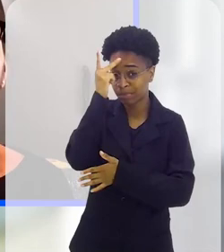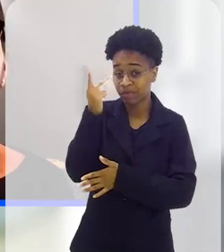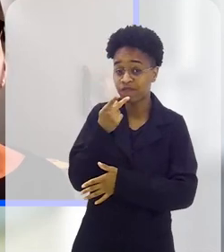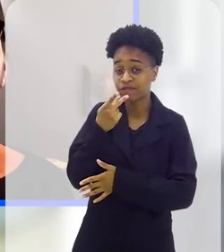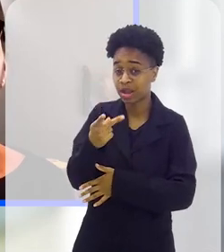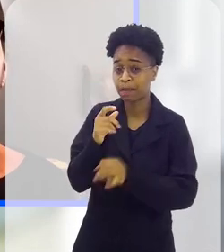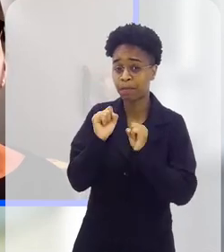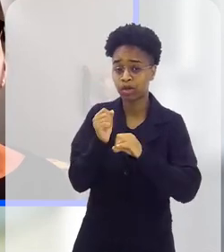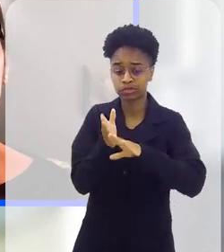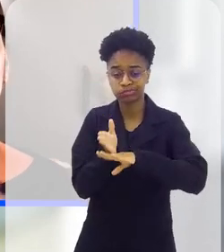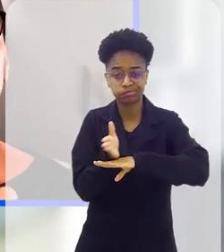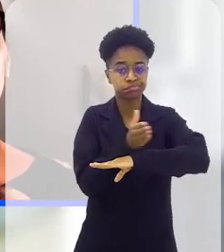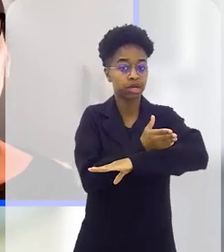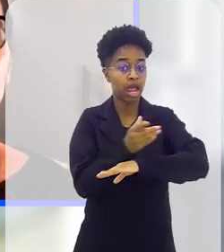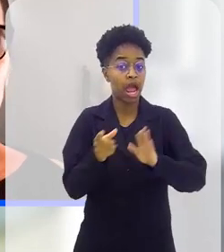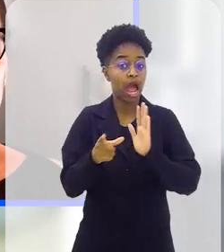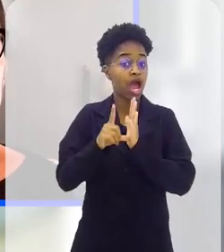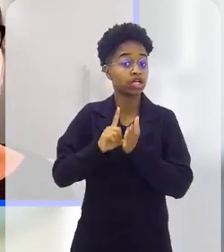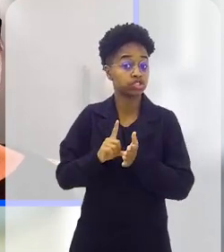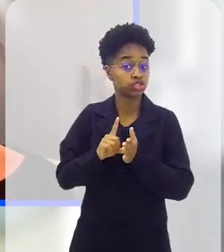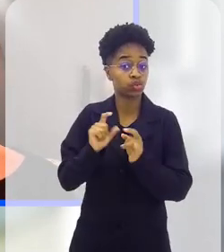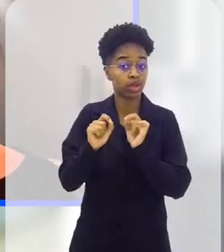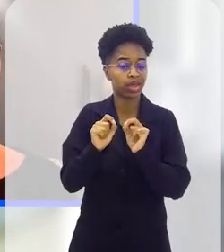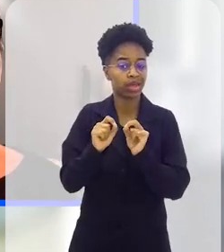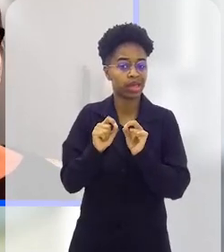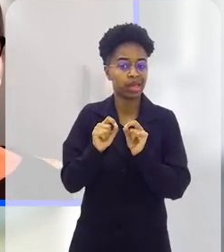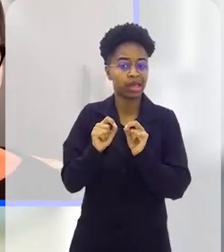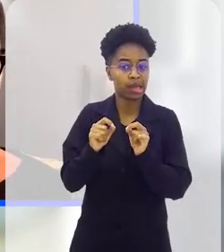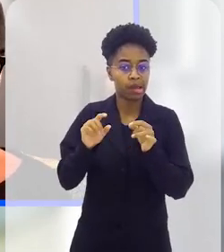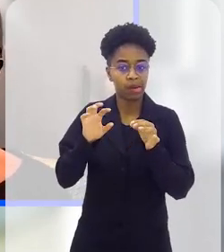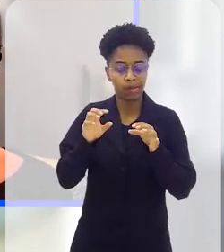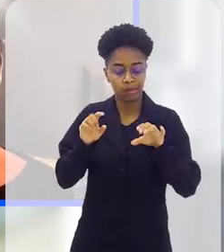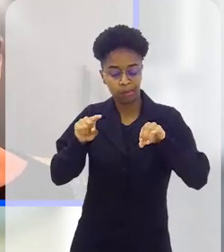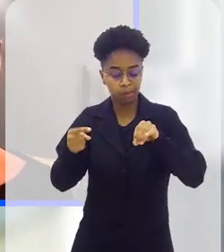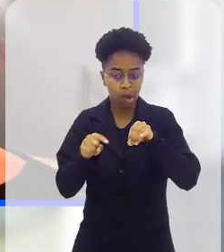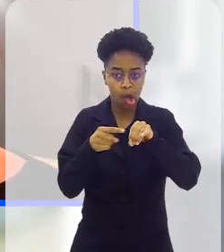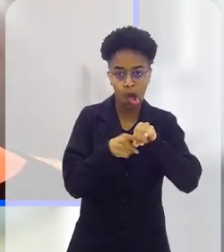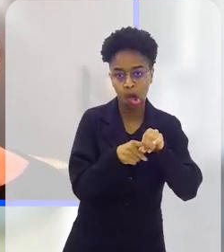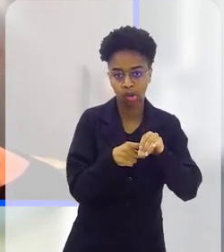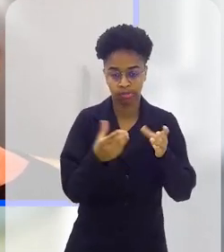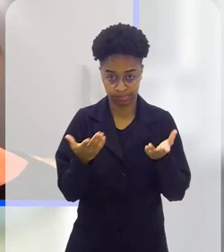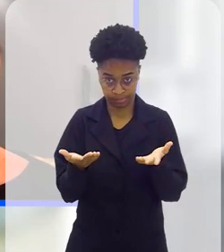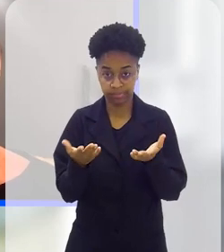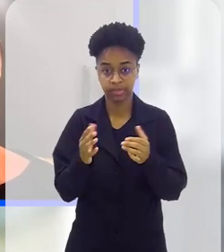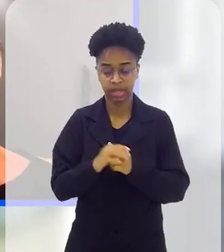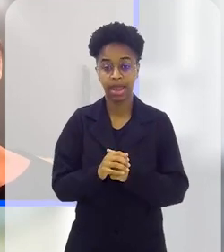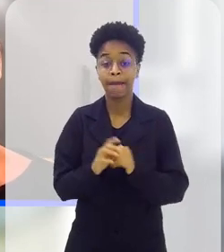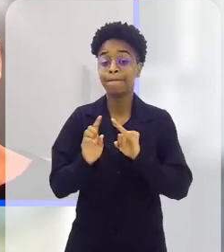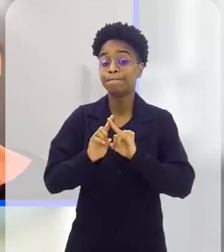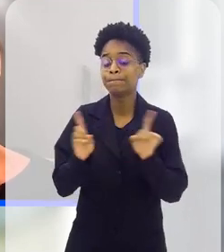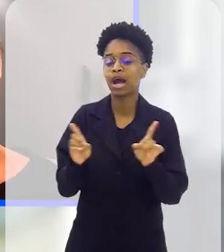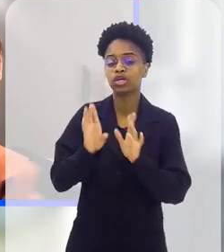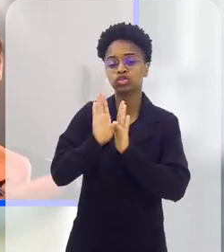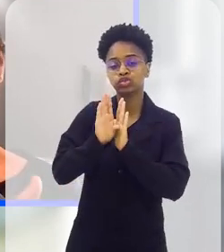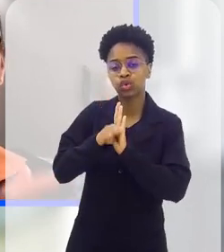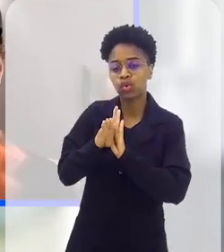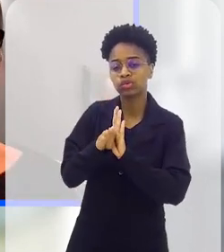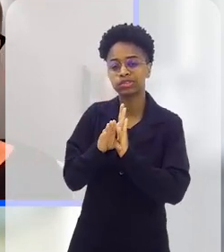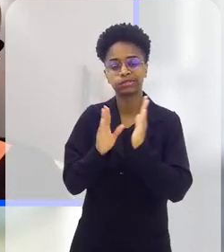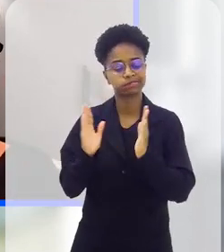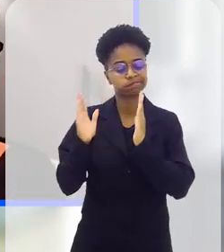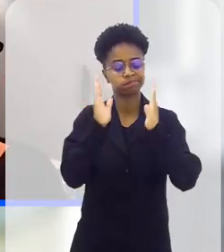falando que a gente pode começar um pouquinho antes da concepção mesmo, mas numa definição da